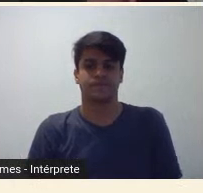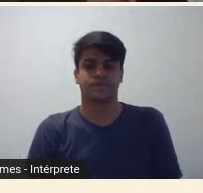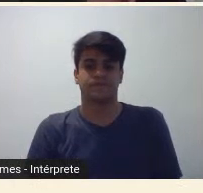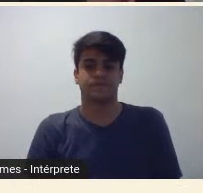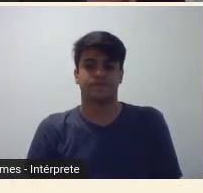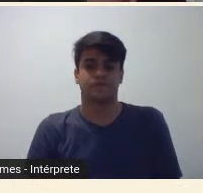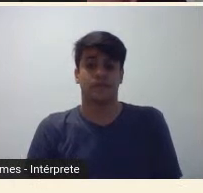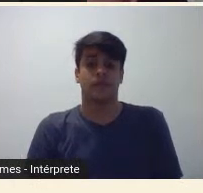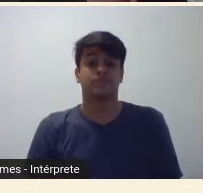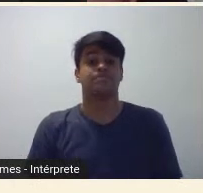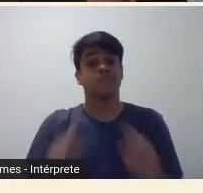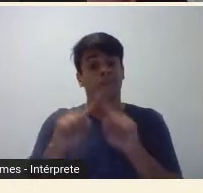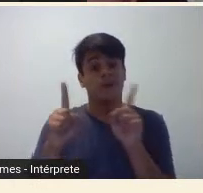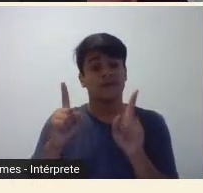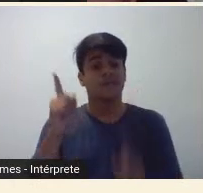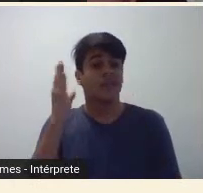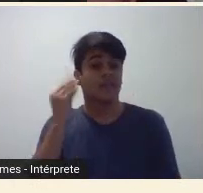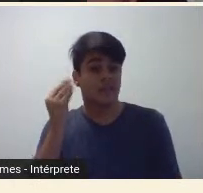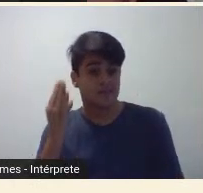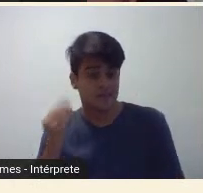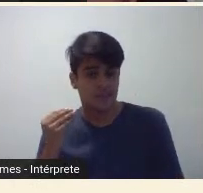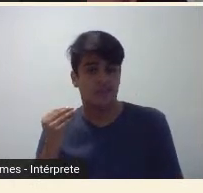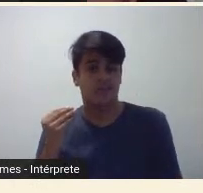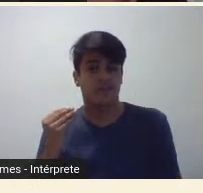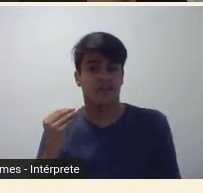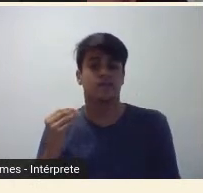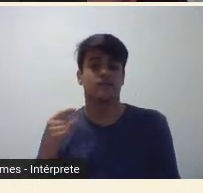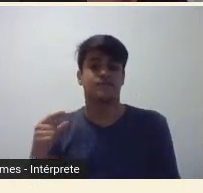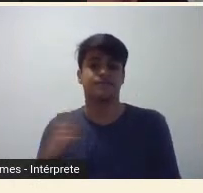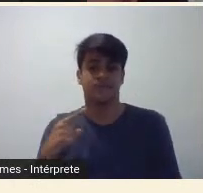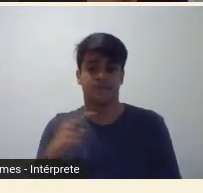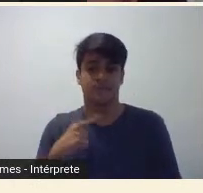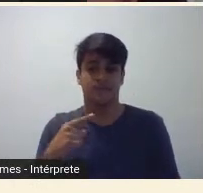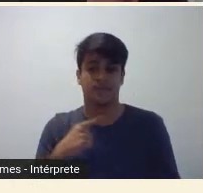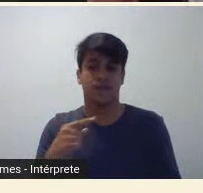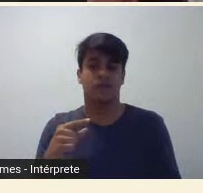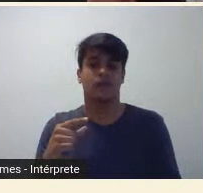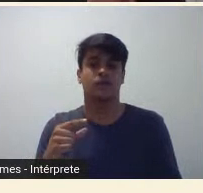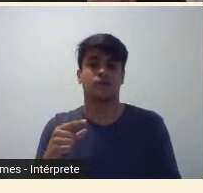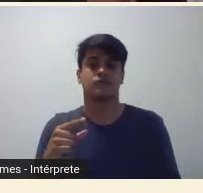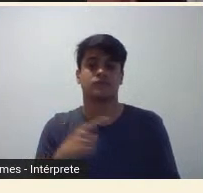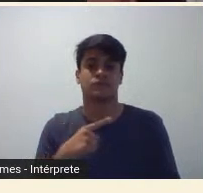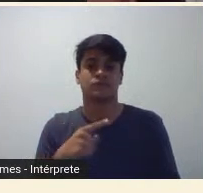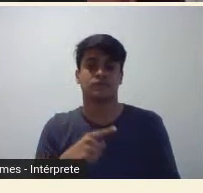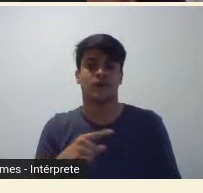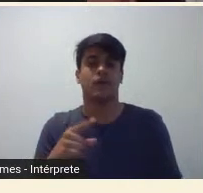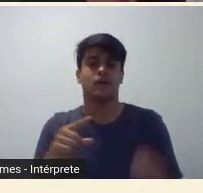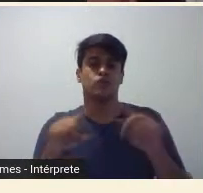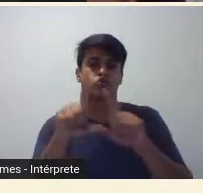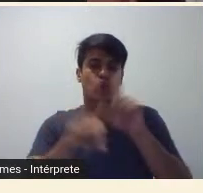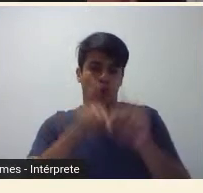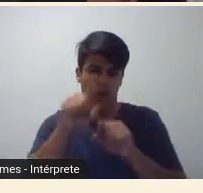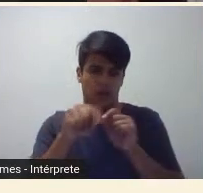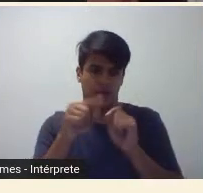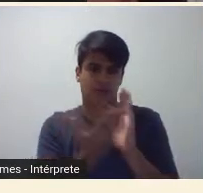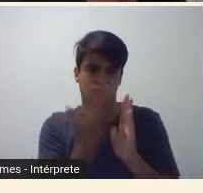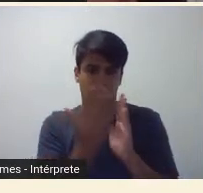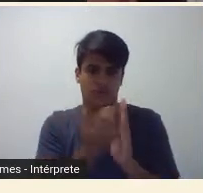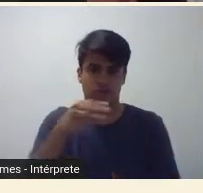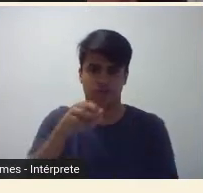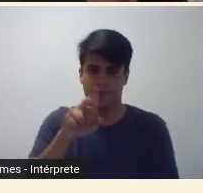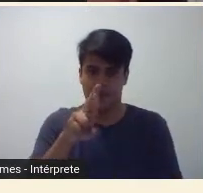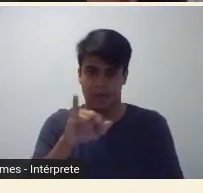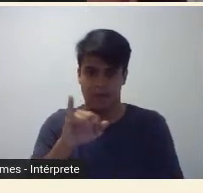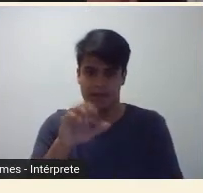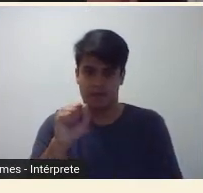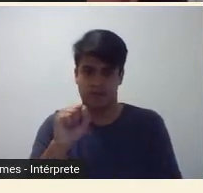Já Tarsila, desde os primeiros textos, já textos de época, eu escolhi esse da Gilda de Melli Souza, mas poderia ter escolhido